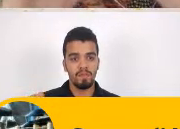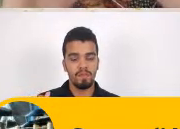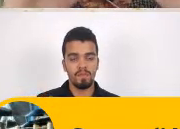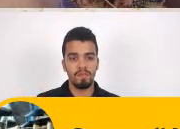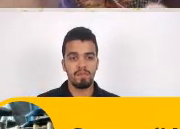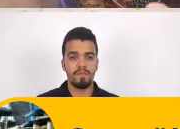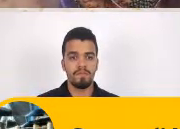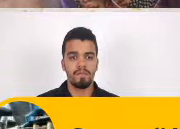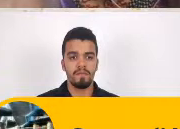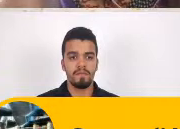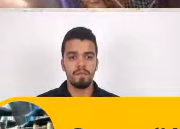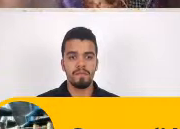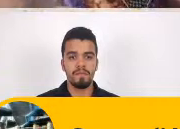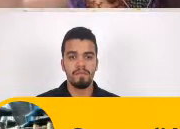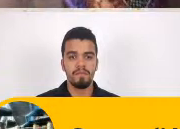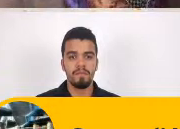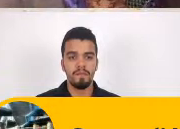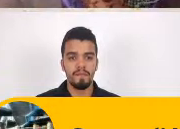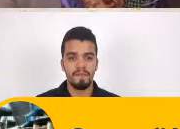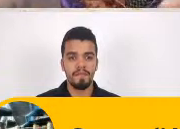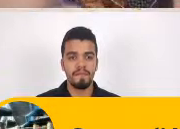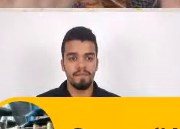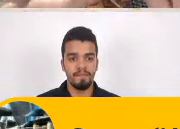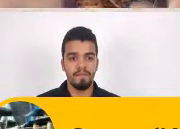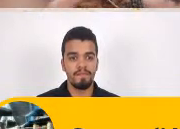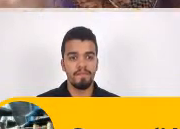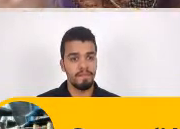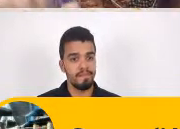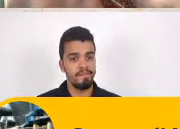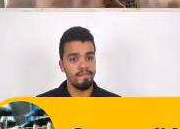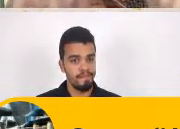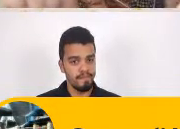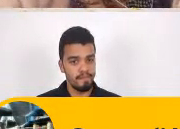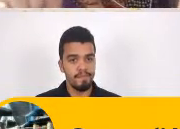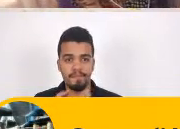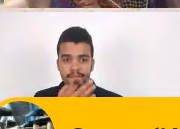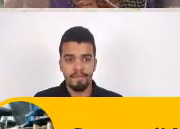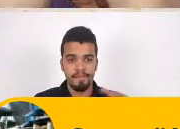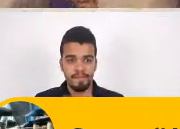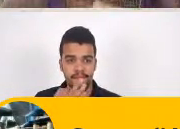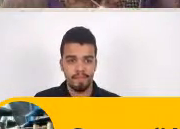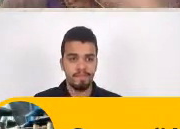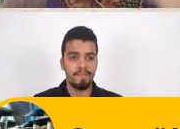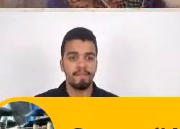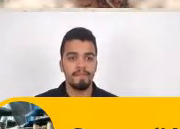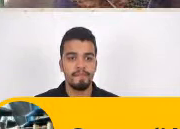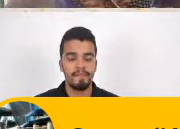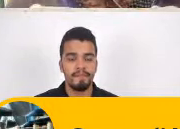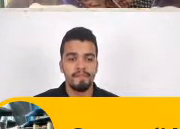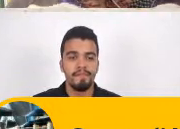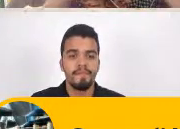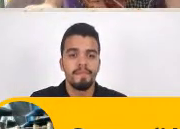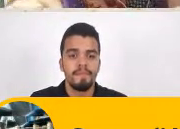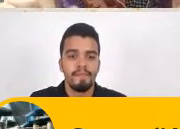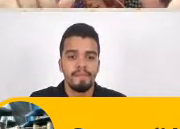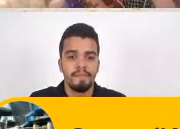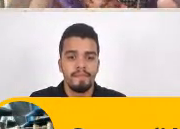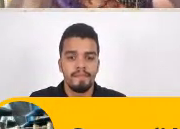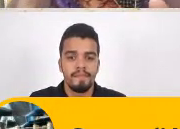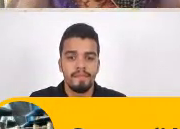querem ver O que é terrível Vocês querem ver Isso não é nada Perto daquilo Que nós não percebemos Que nos domina